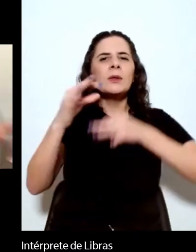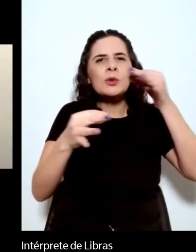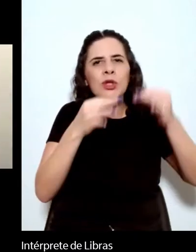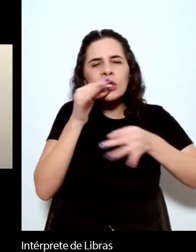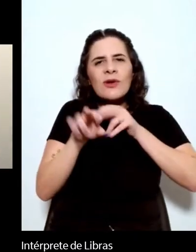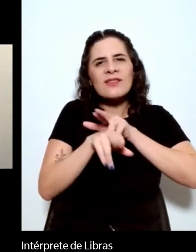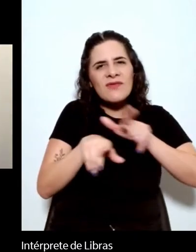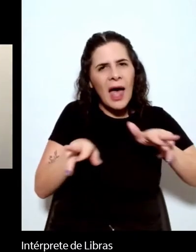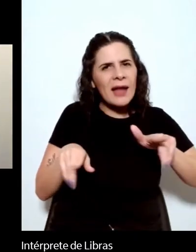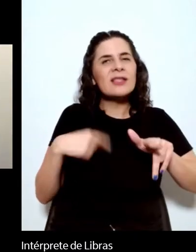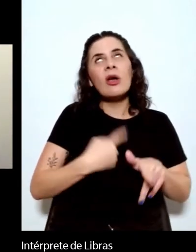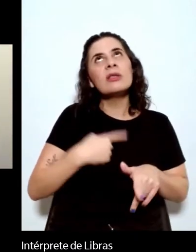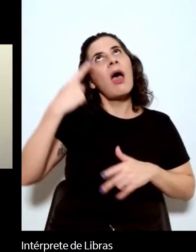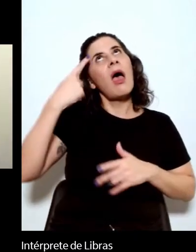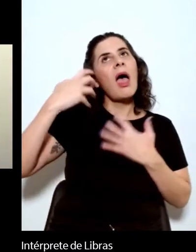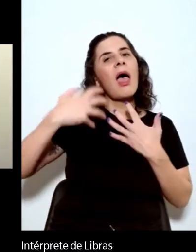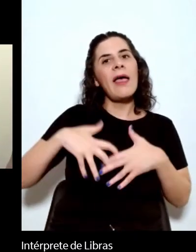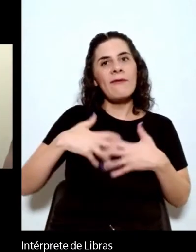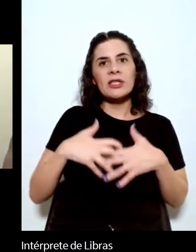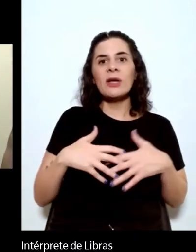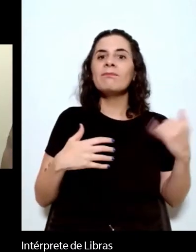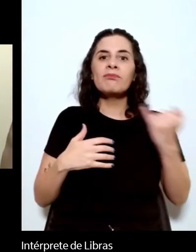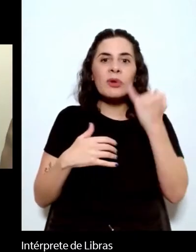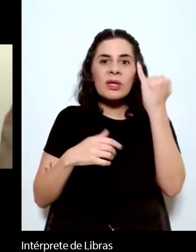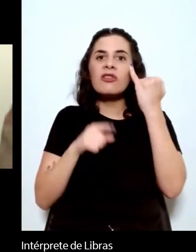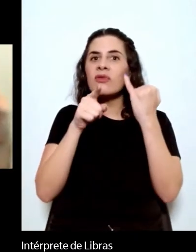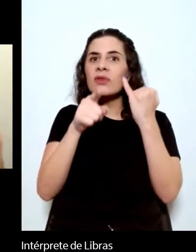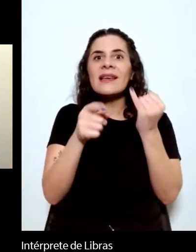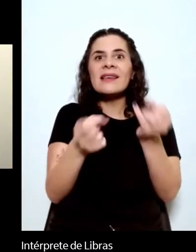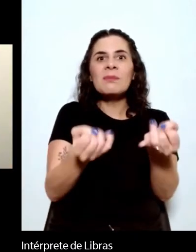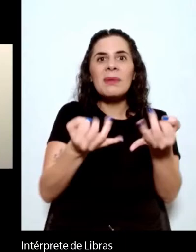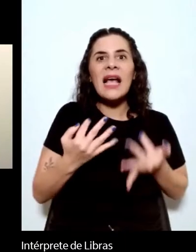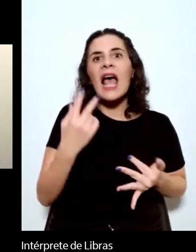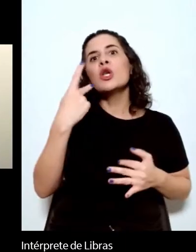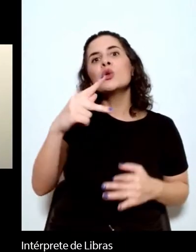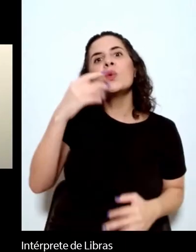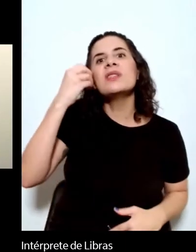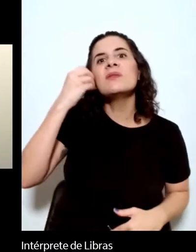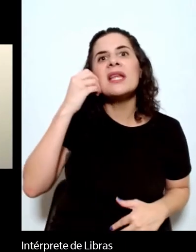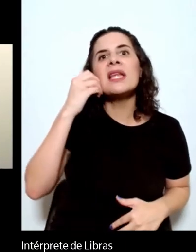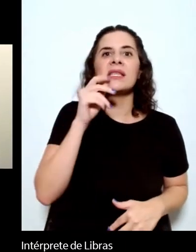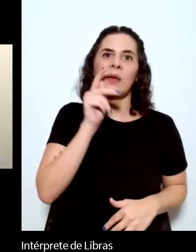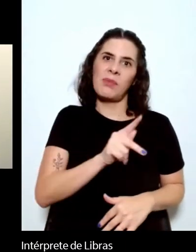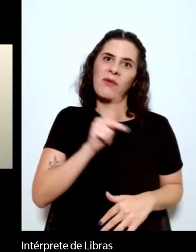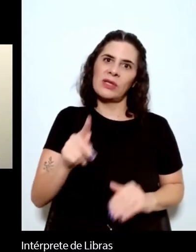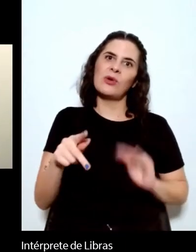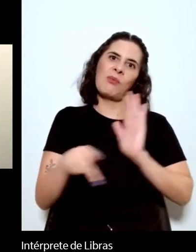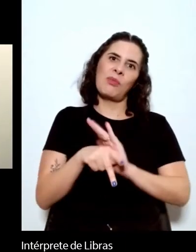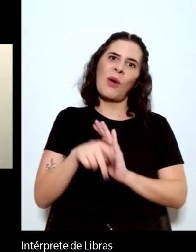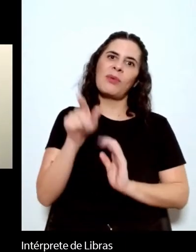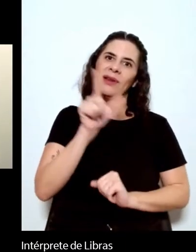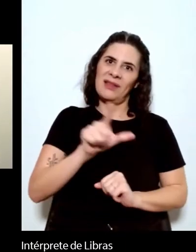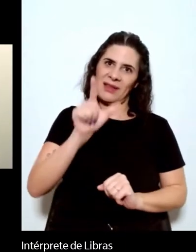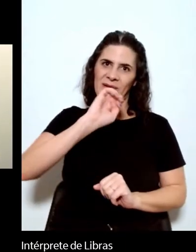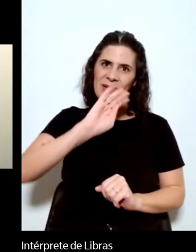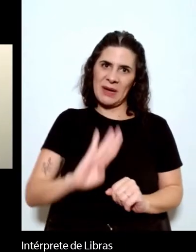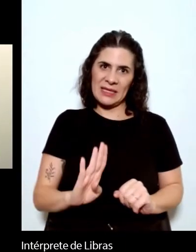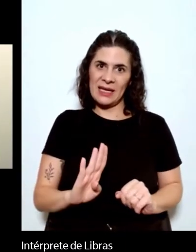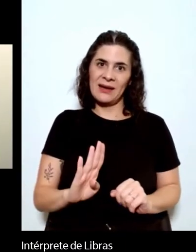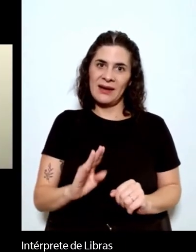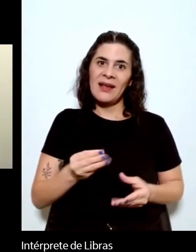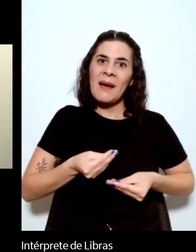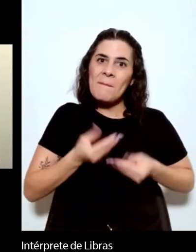muito interessante que você traga para o debate a sua experiência como professora de literatura brasileira para um público composto